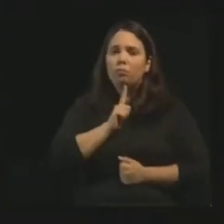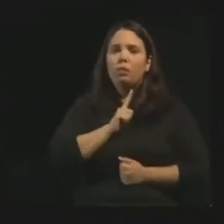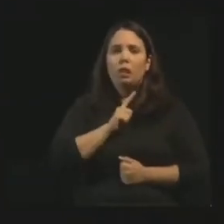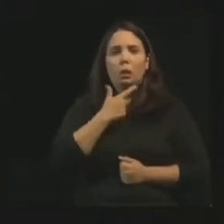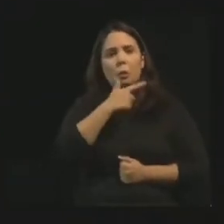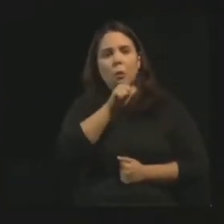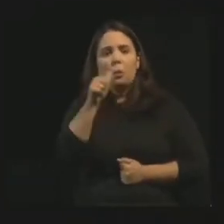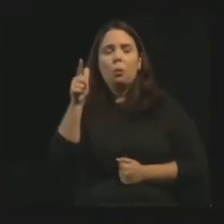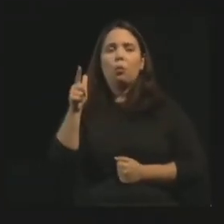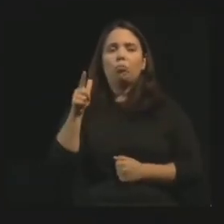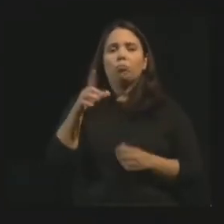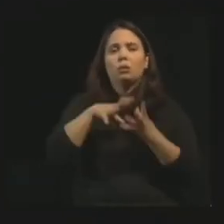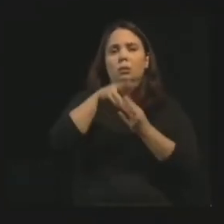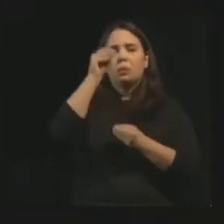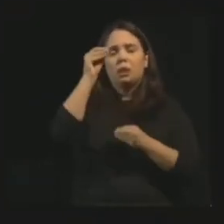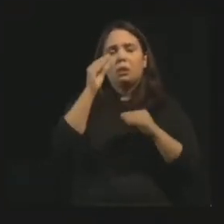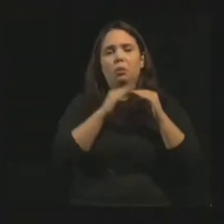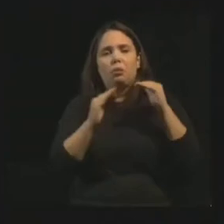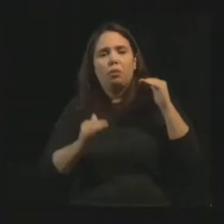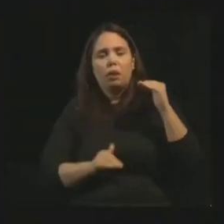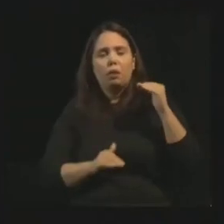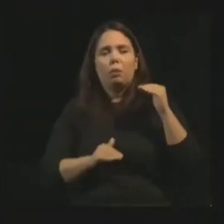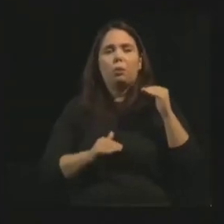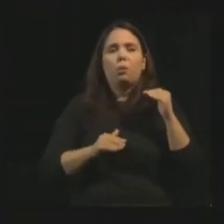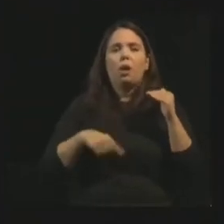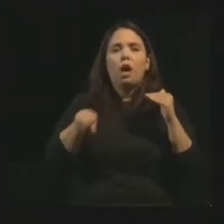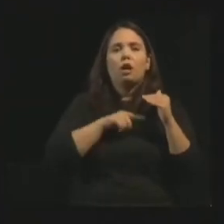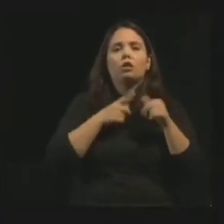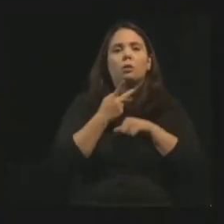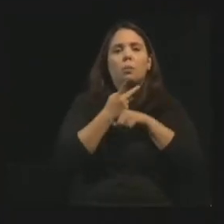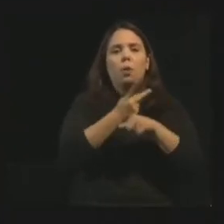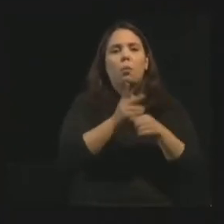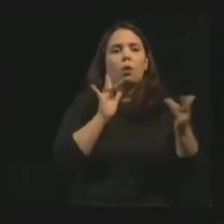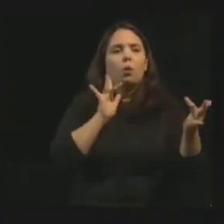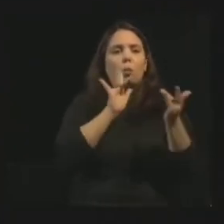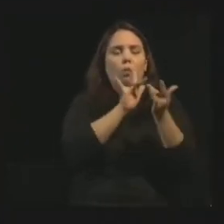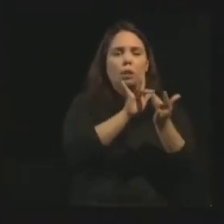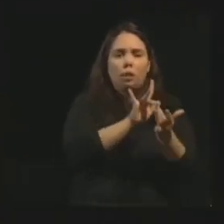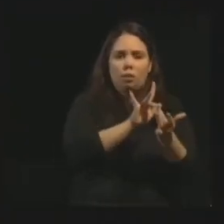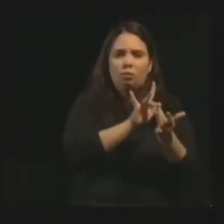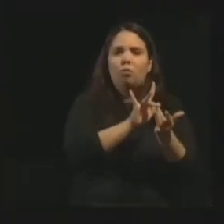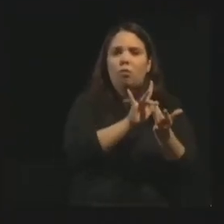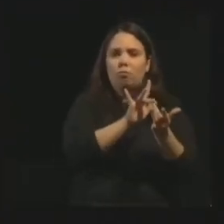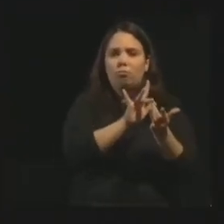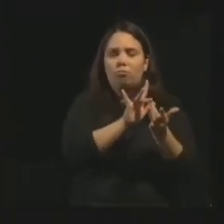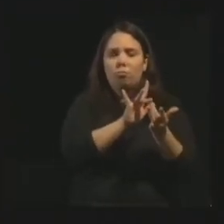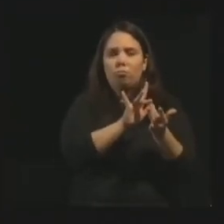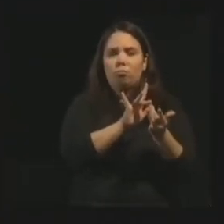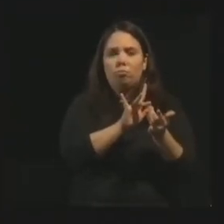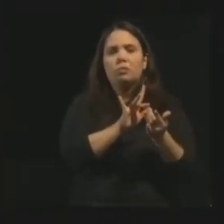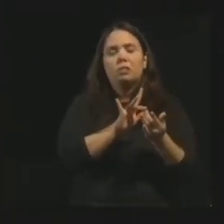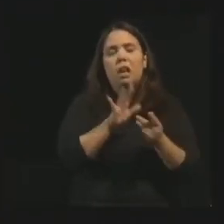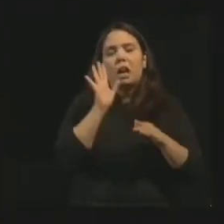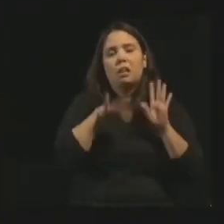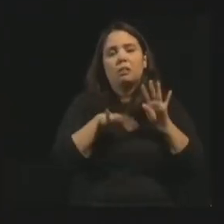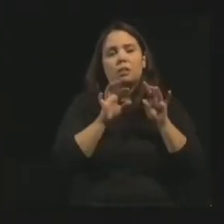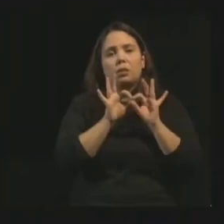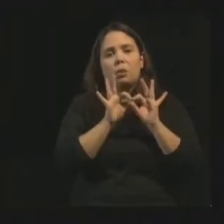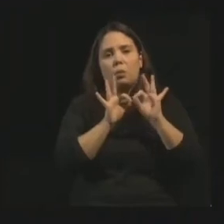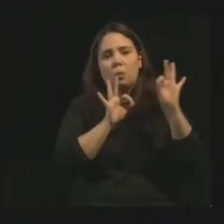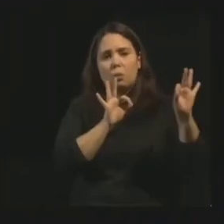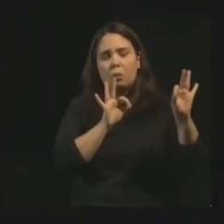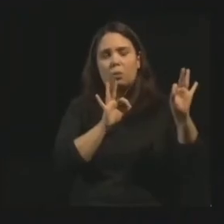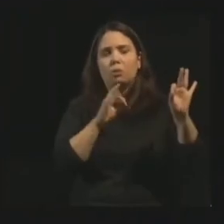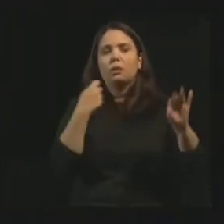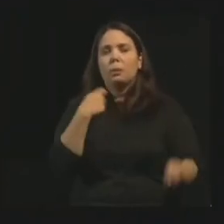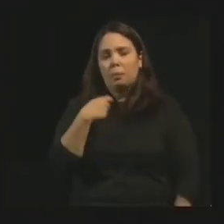espíritos superiores a quem buscamos conectar, e ainda estamos tão longe deles. Então precisamos